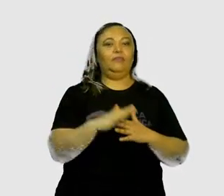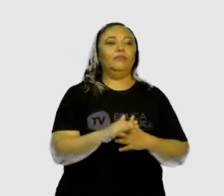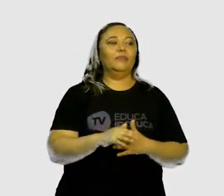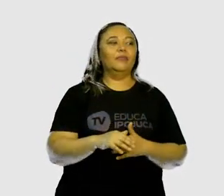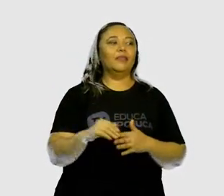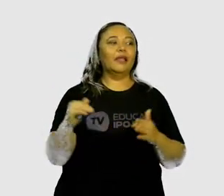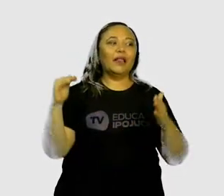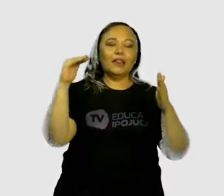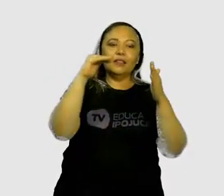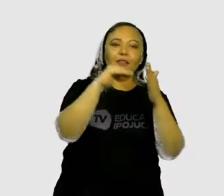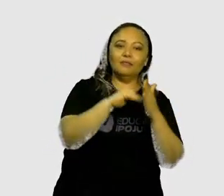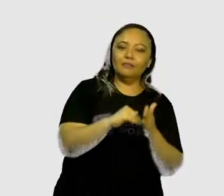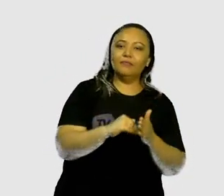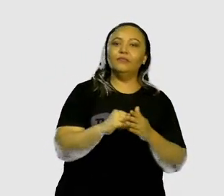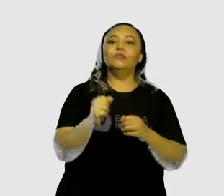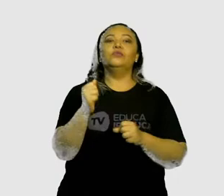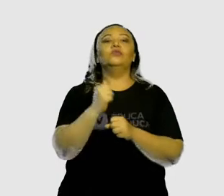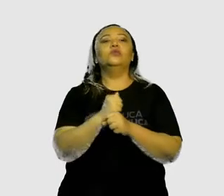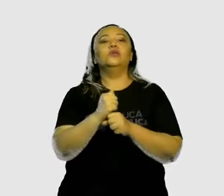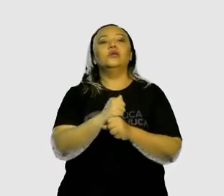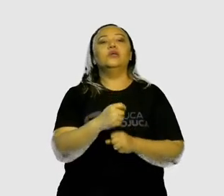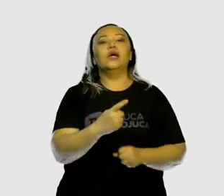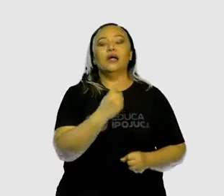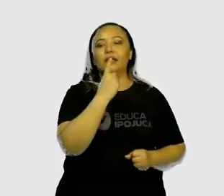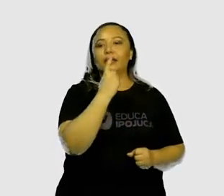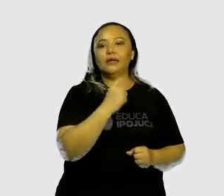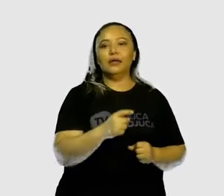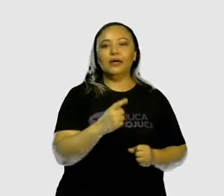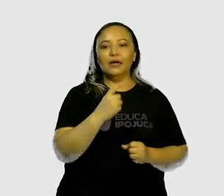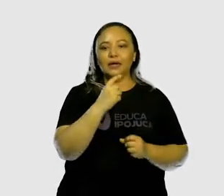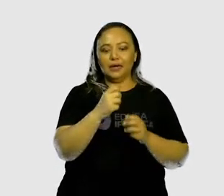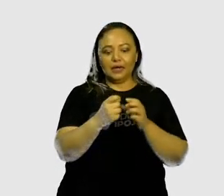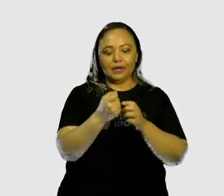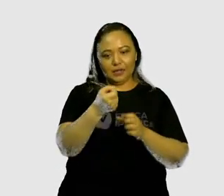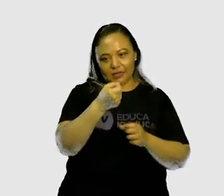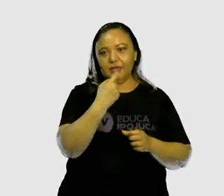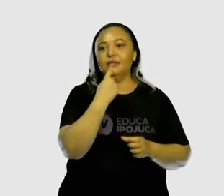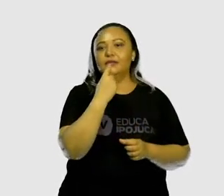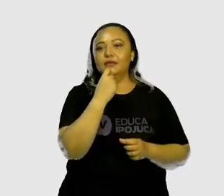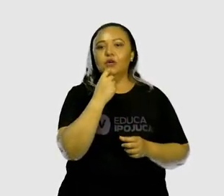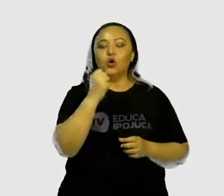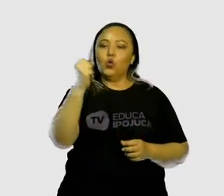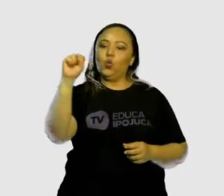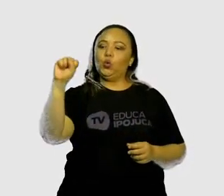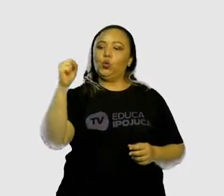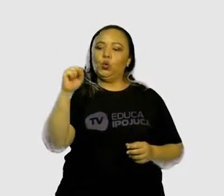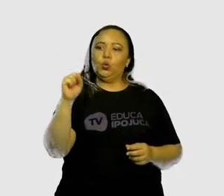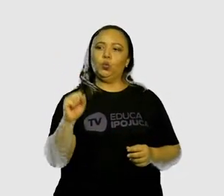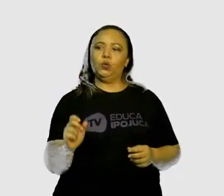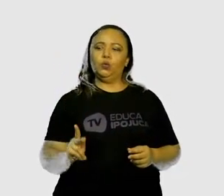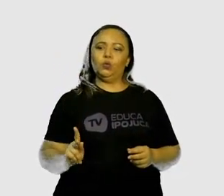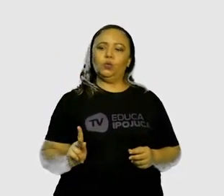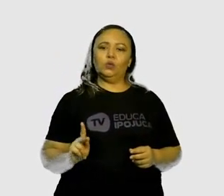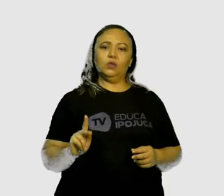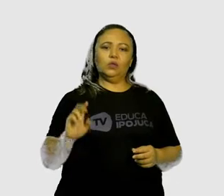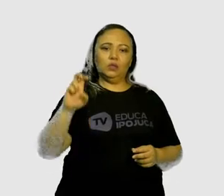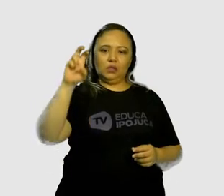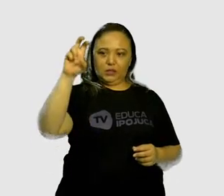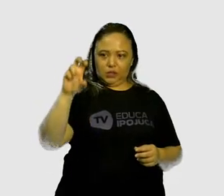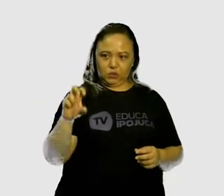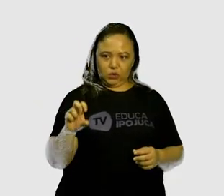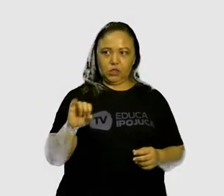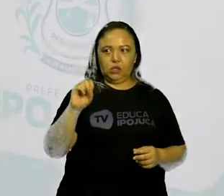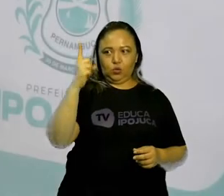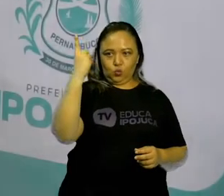fim, no fim do ano passado, colheu acerolas. Total de 8.051